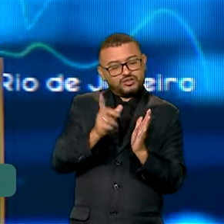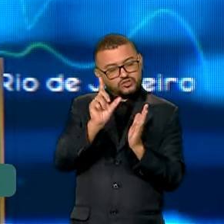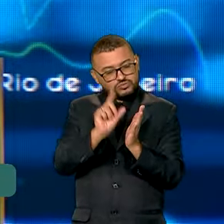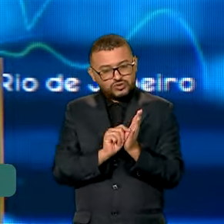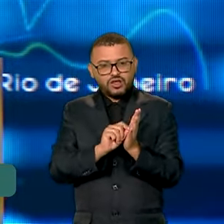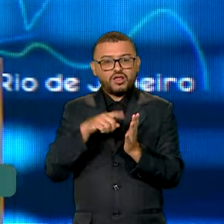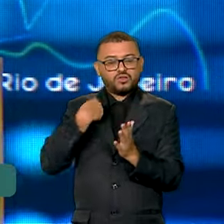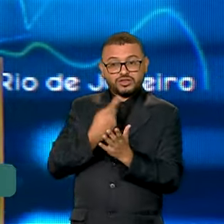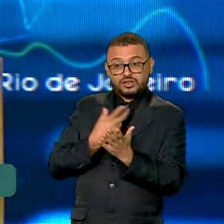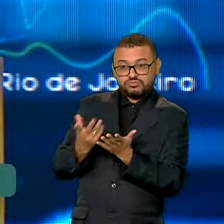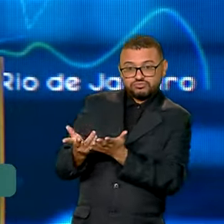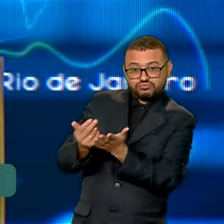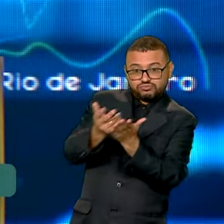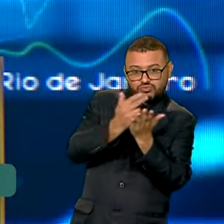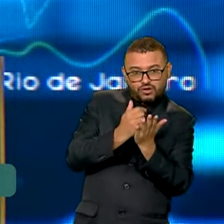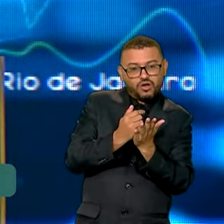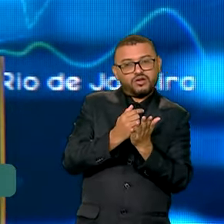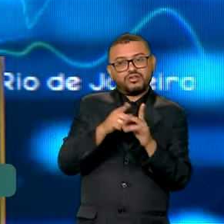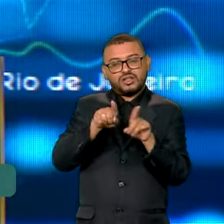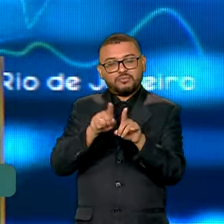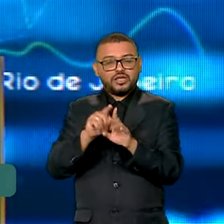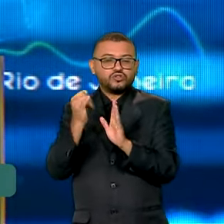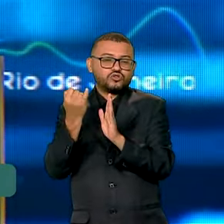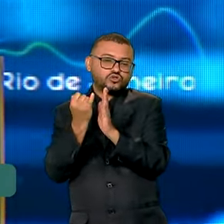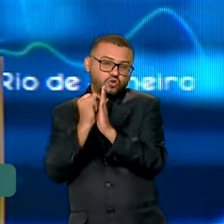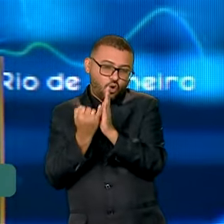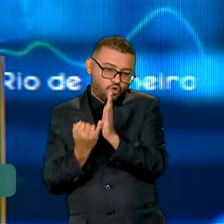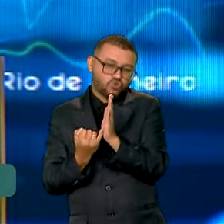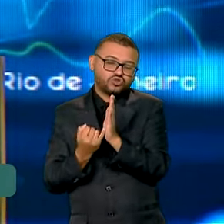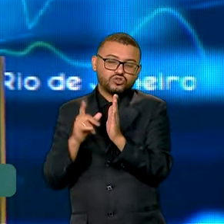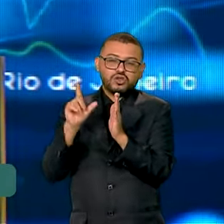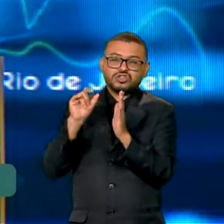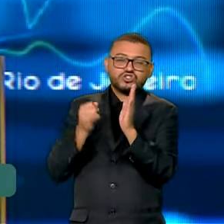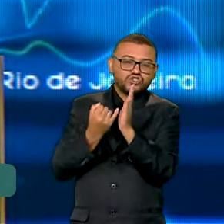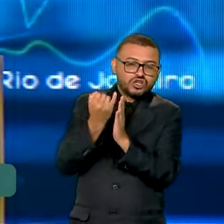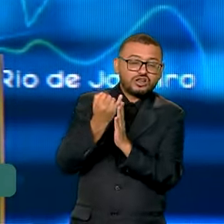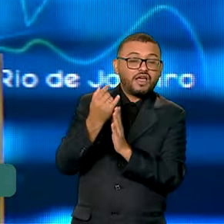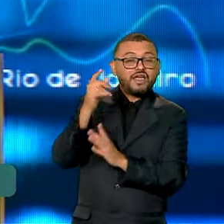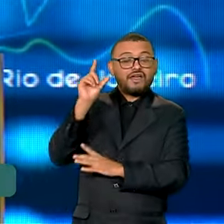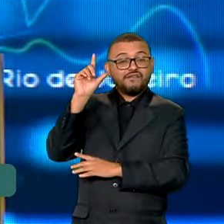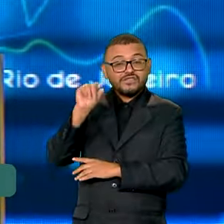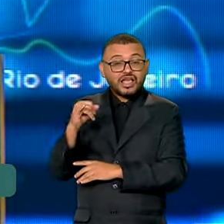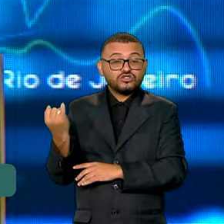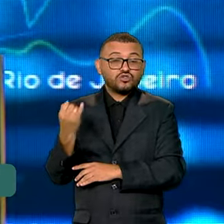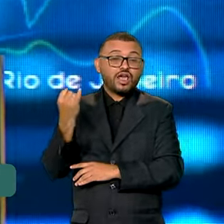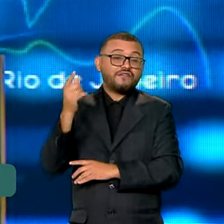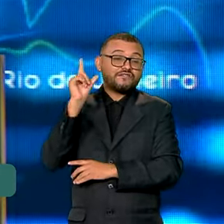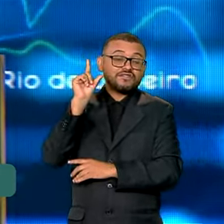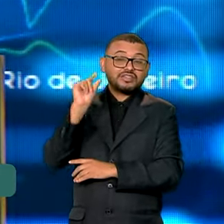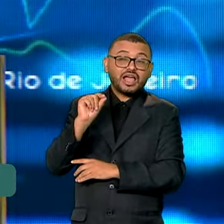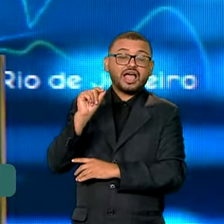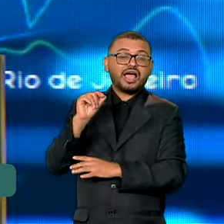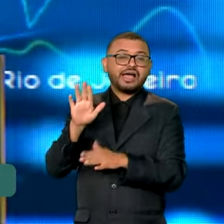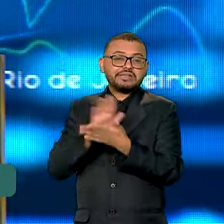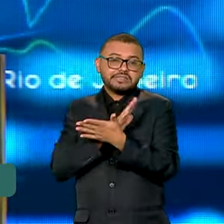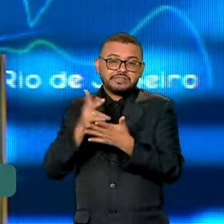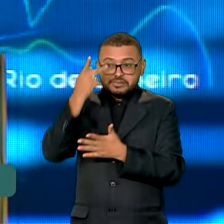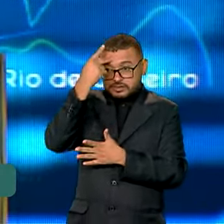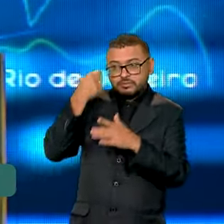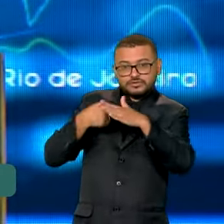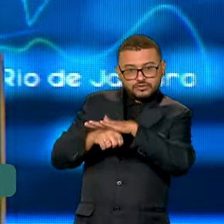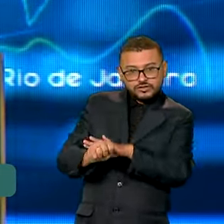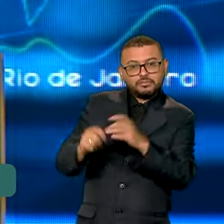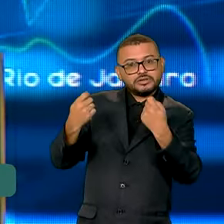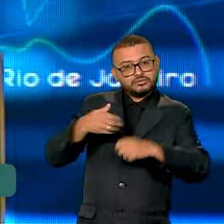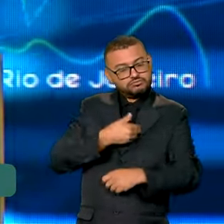arrecadação e a queda da taxa de juros permitirão a redução do déficit sem comprometer a capacidade de investimento